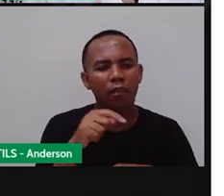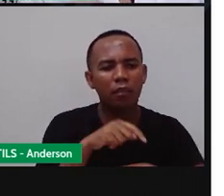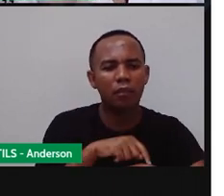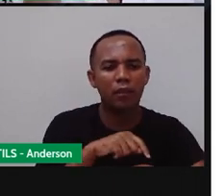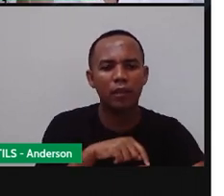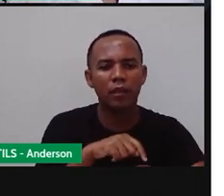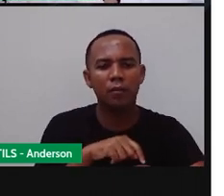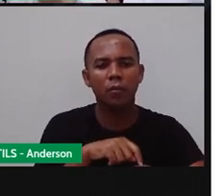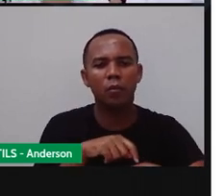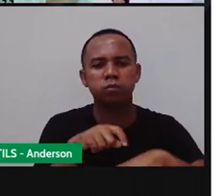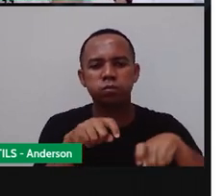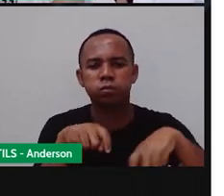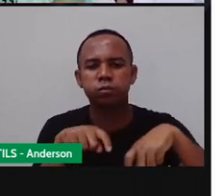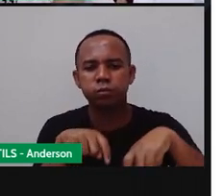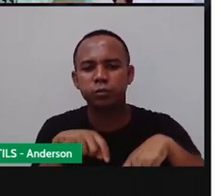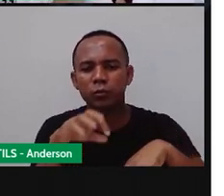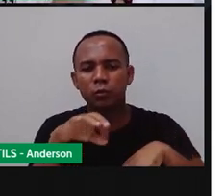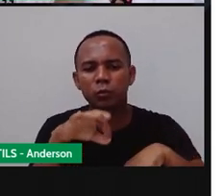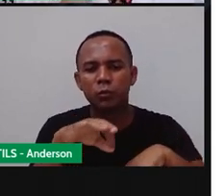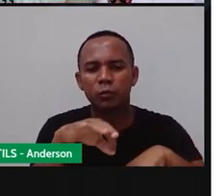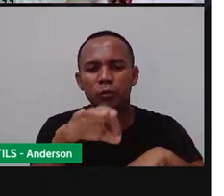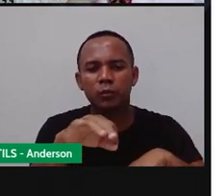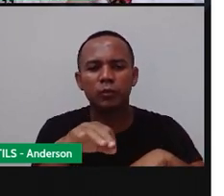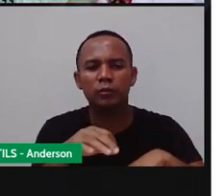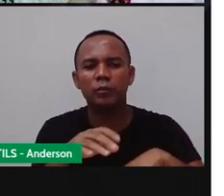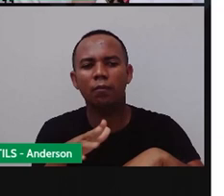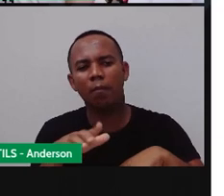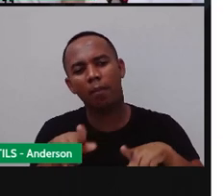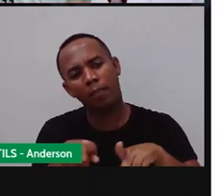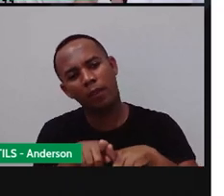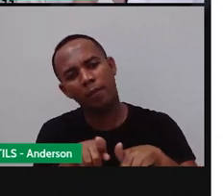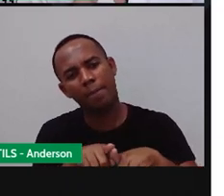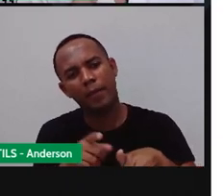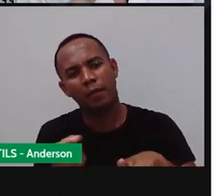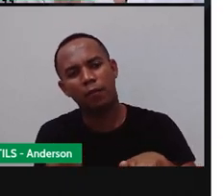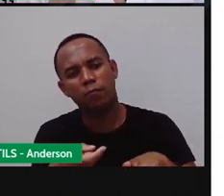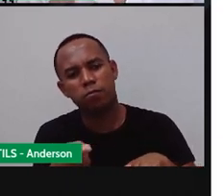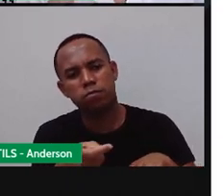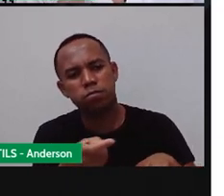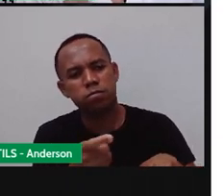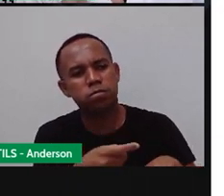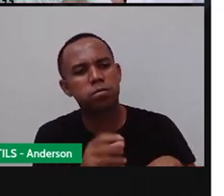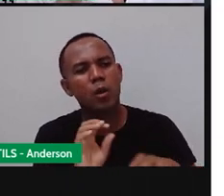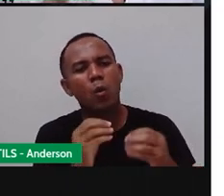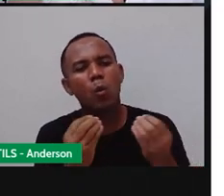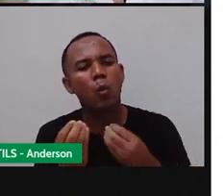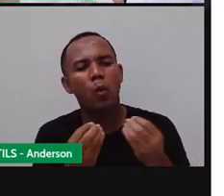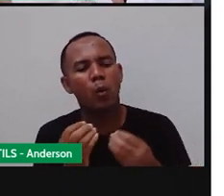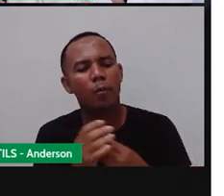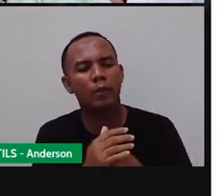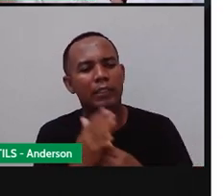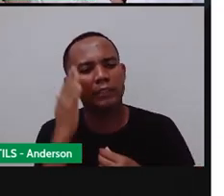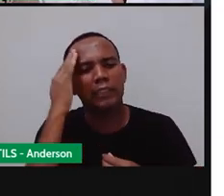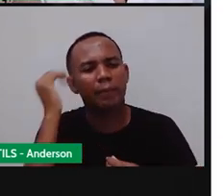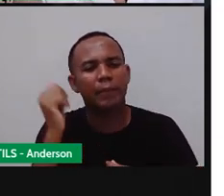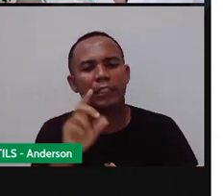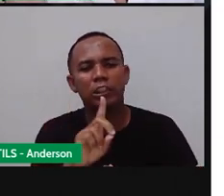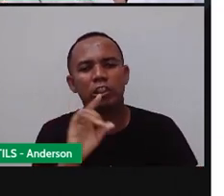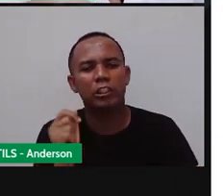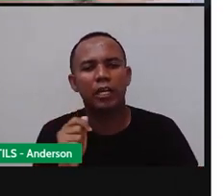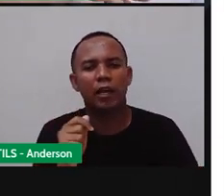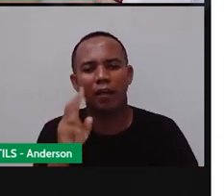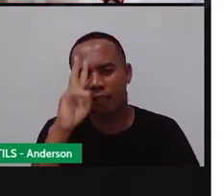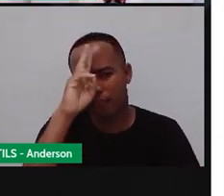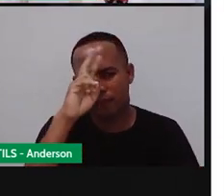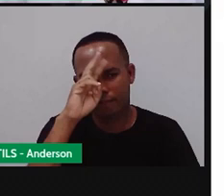cultivo e a colheita. E a gente vai voltar praquele conteúdo que a gente teve do Rio Nilo. Lembra do Rio Nilo? Das cheias do Rio Nilo,